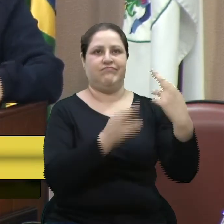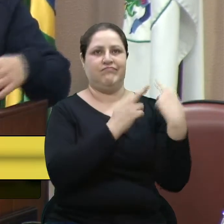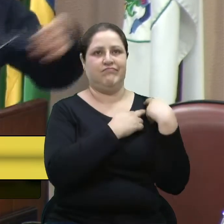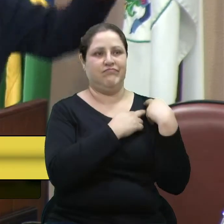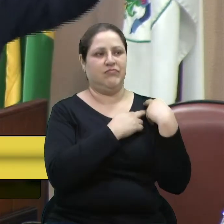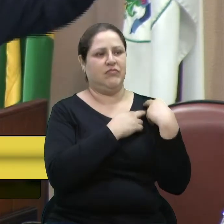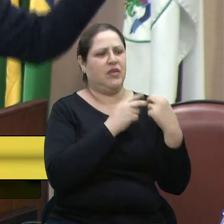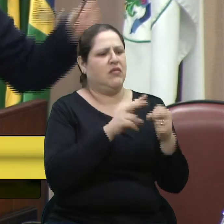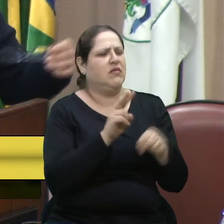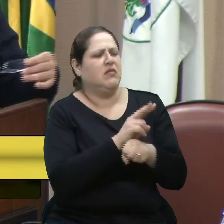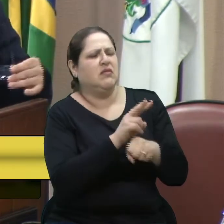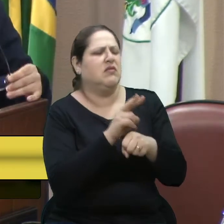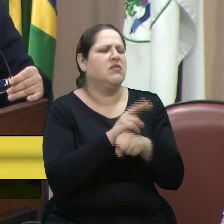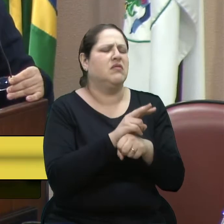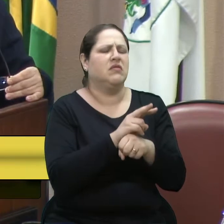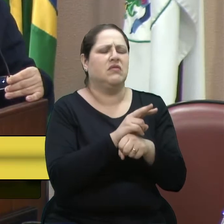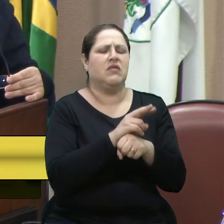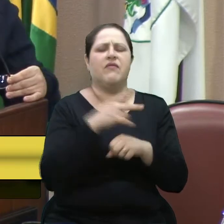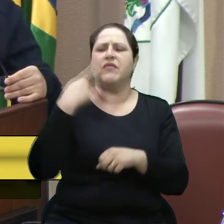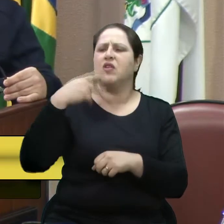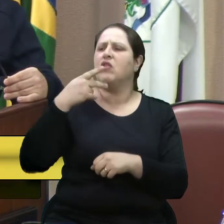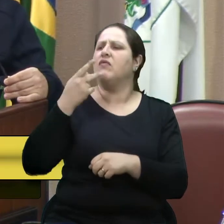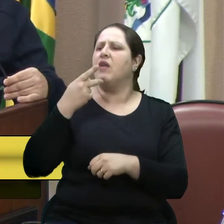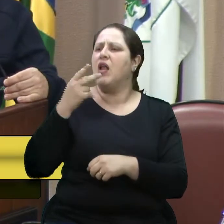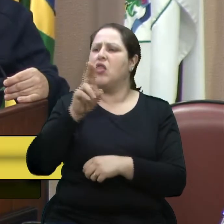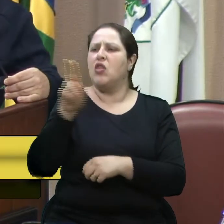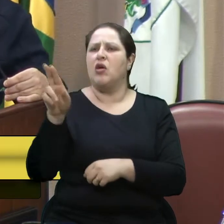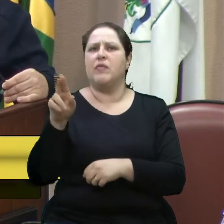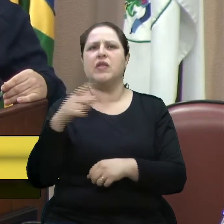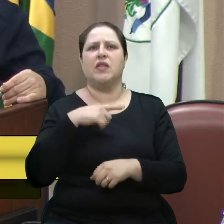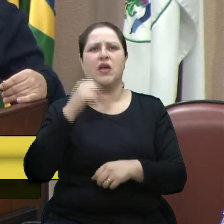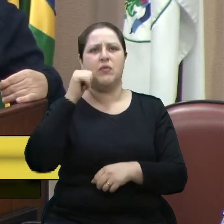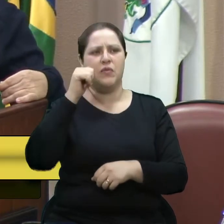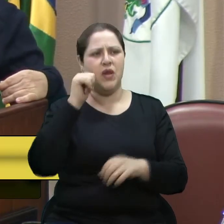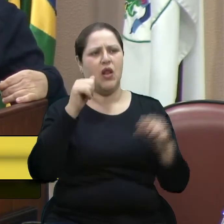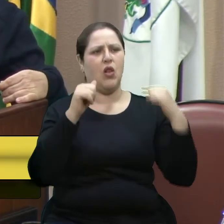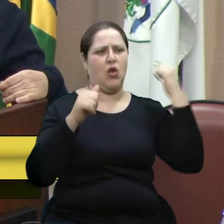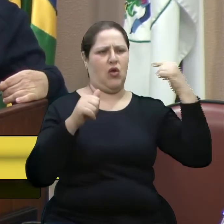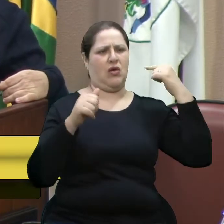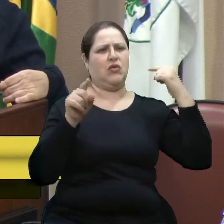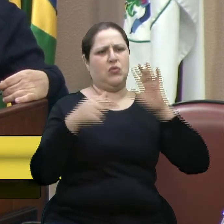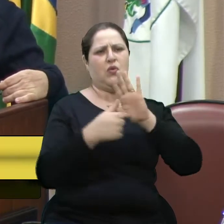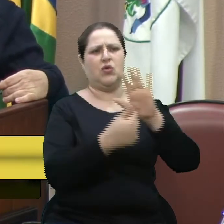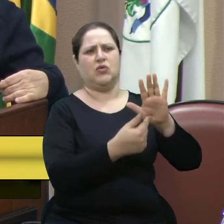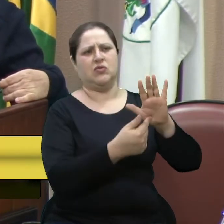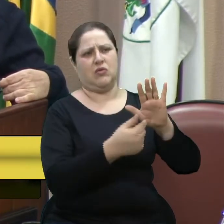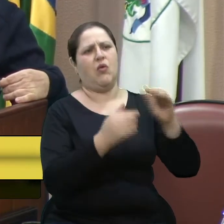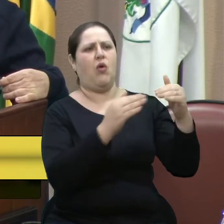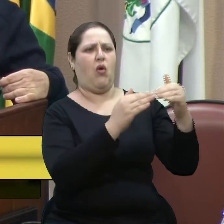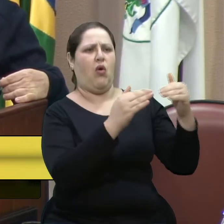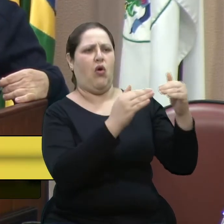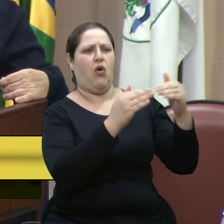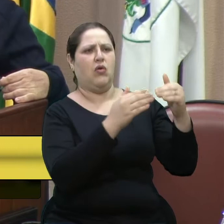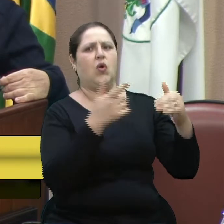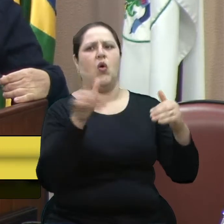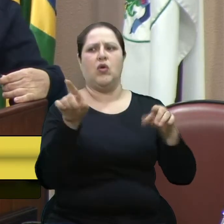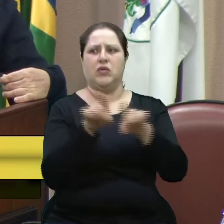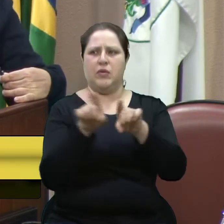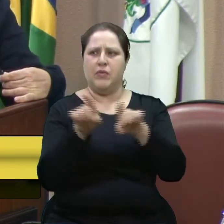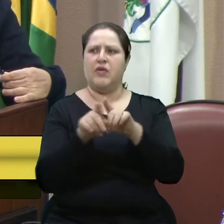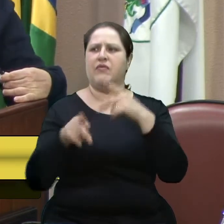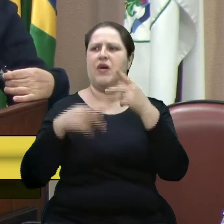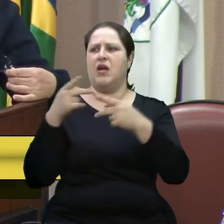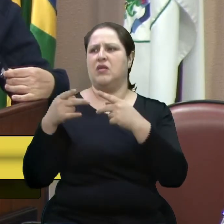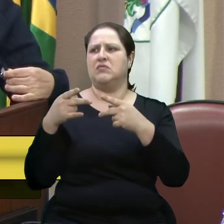Mas vereadora, diz o nome. Tem uma louca que o senhor apresentou, que eu concordo? Tem outro que também fica detonando, não o senhor,